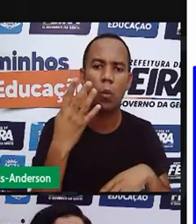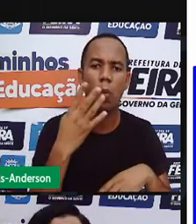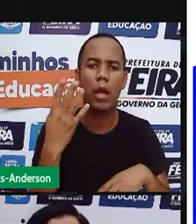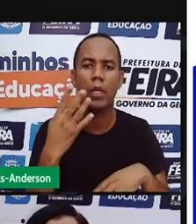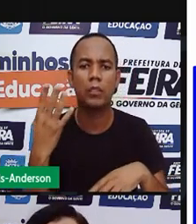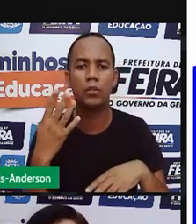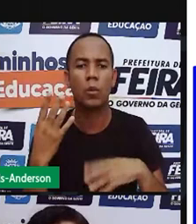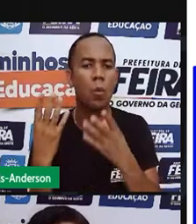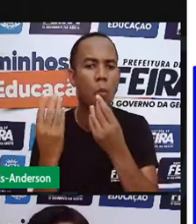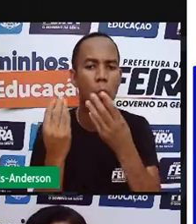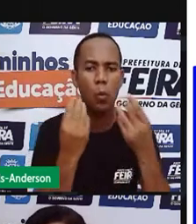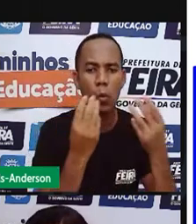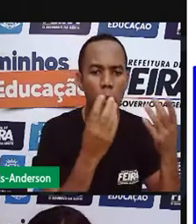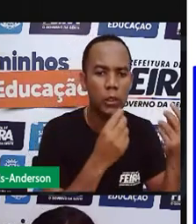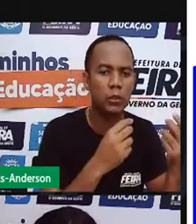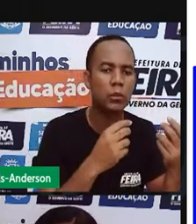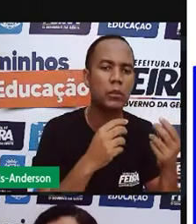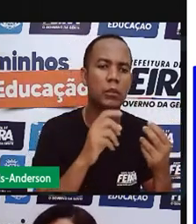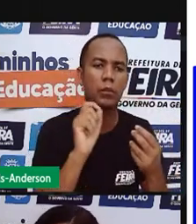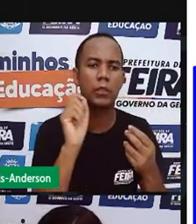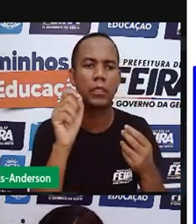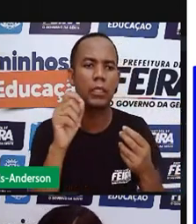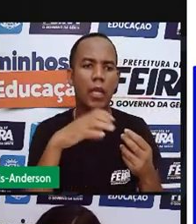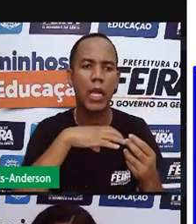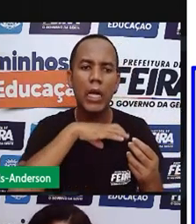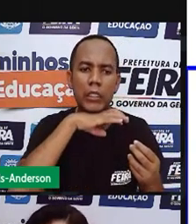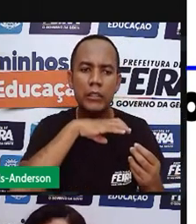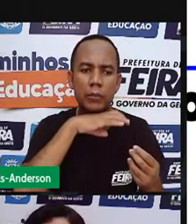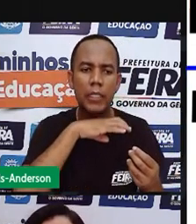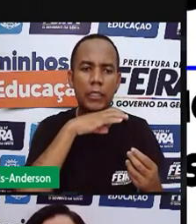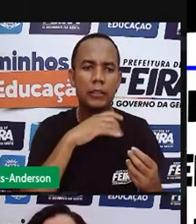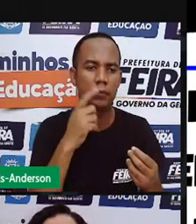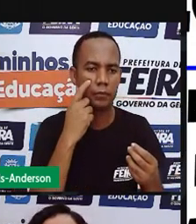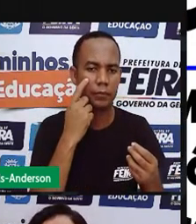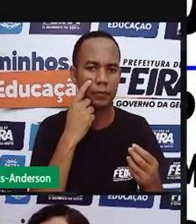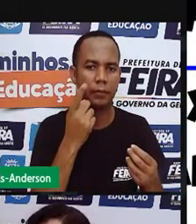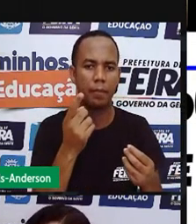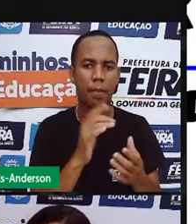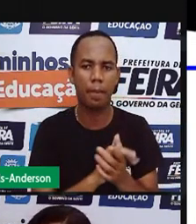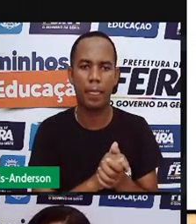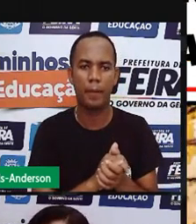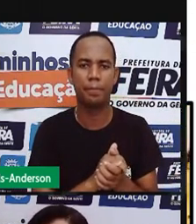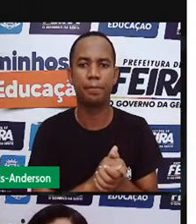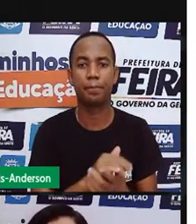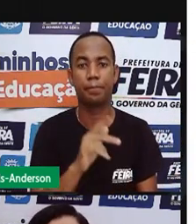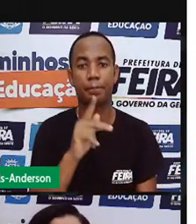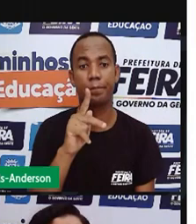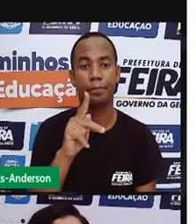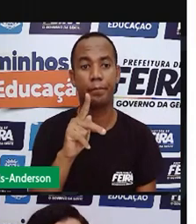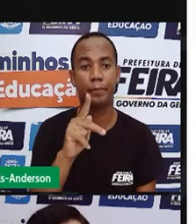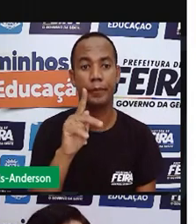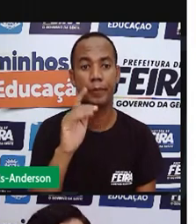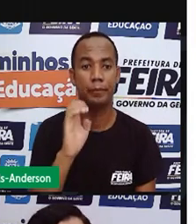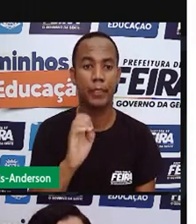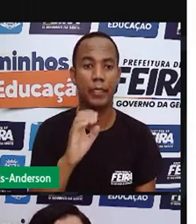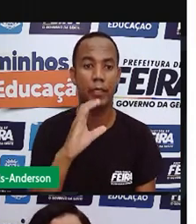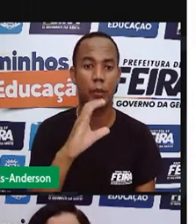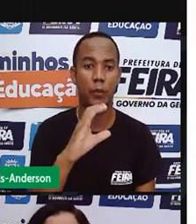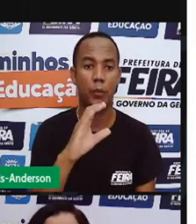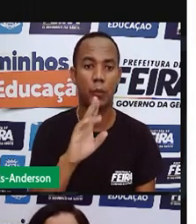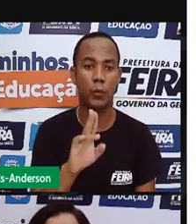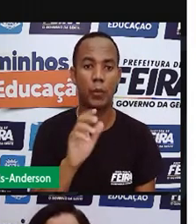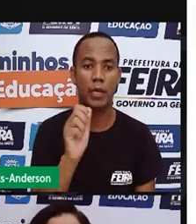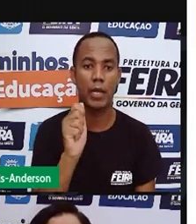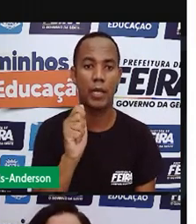um rebanho. Vamos lá. A pecuária. Pecuária